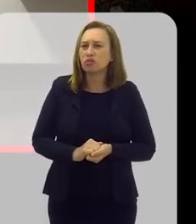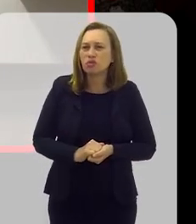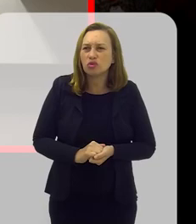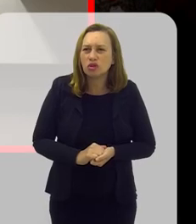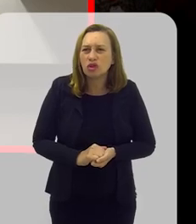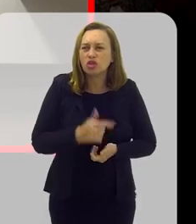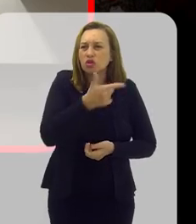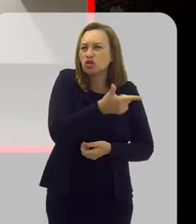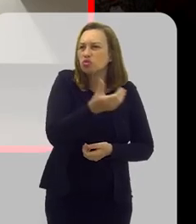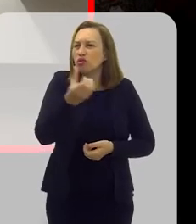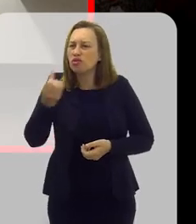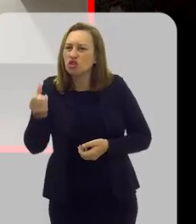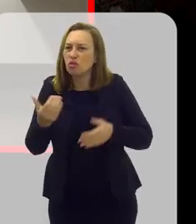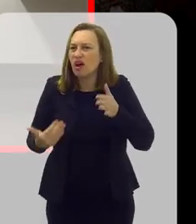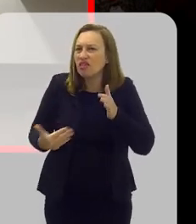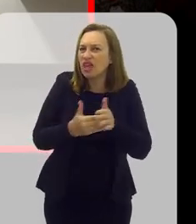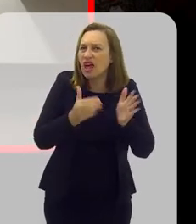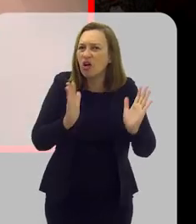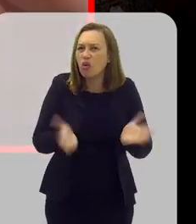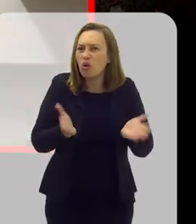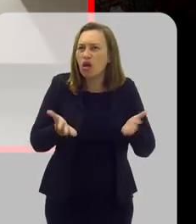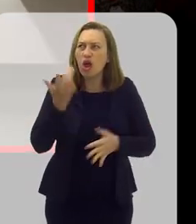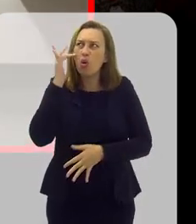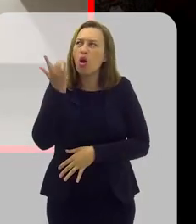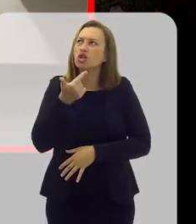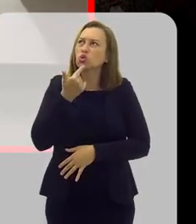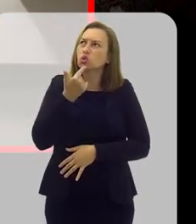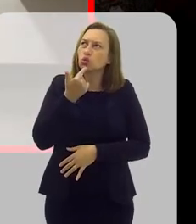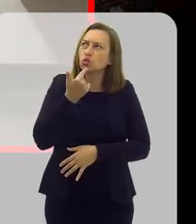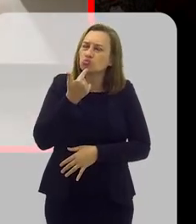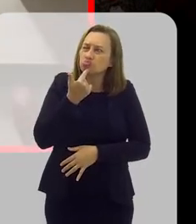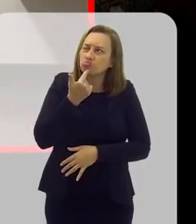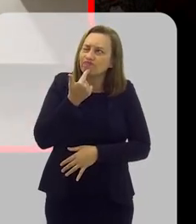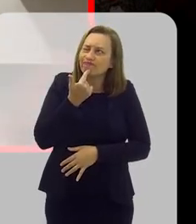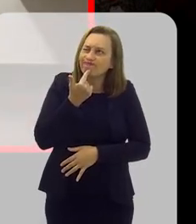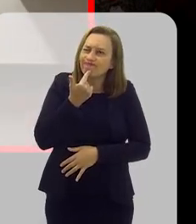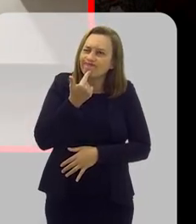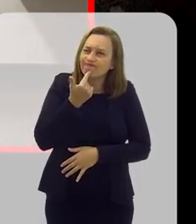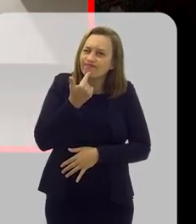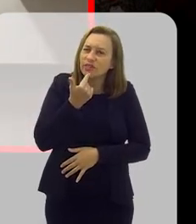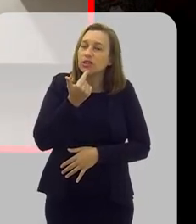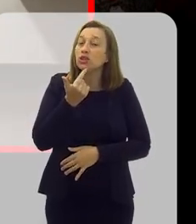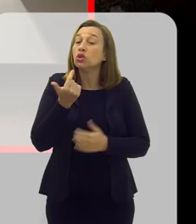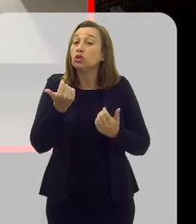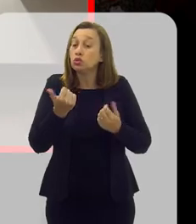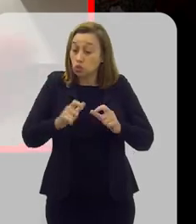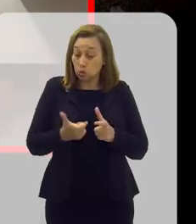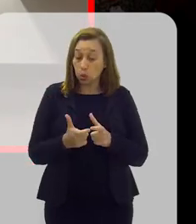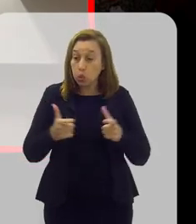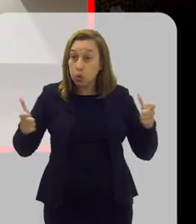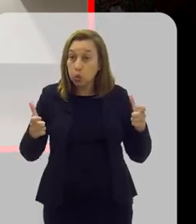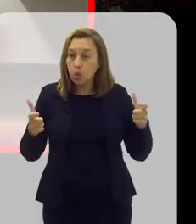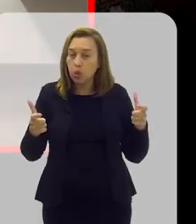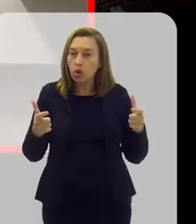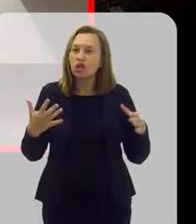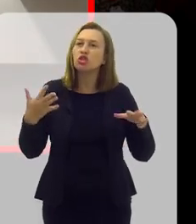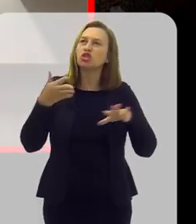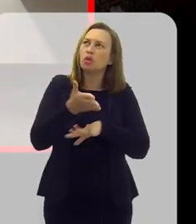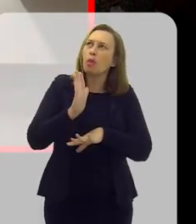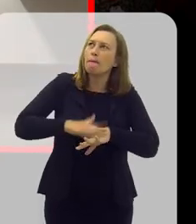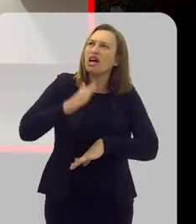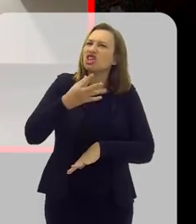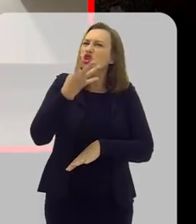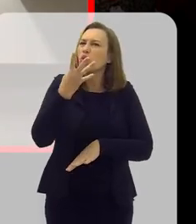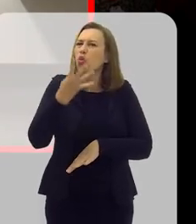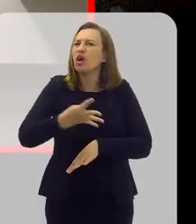2021 até agora, acho que foi a nossa... foi quando a coisa realmente cresceu. A gente chegou a fazer